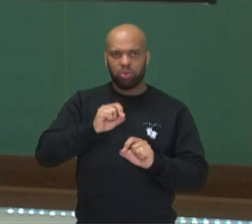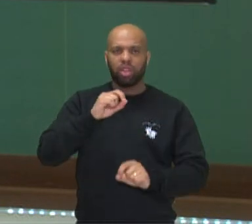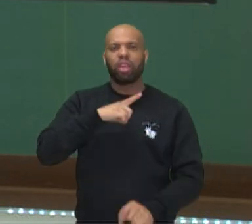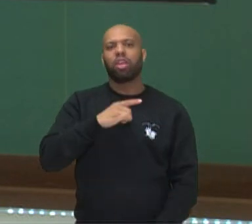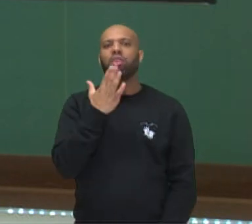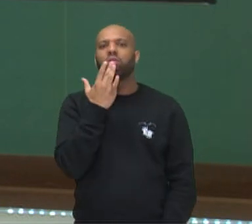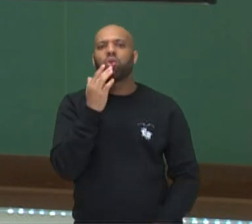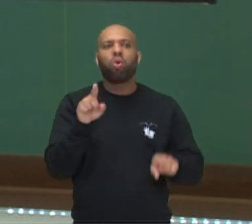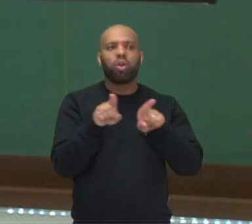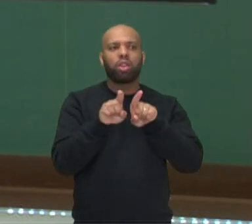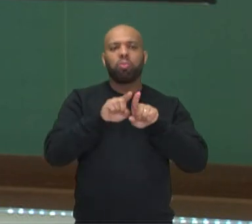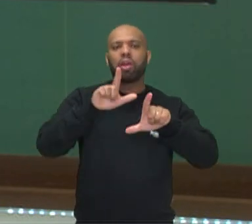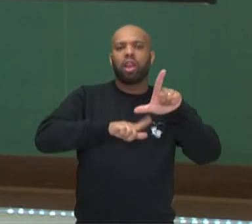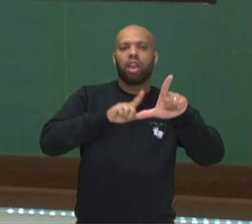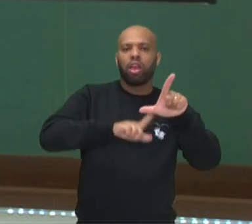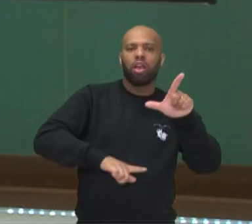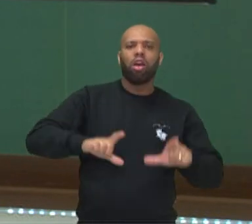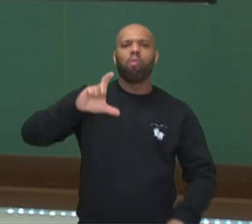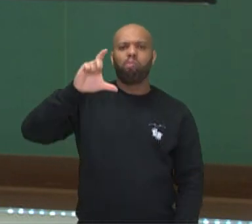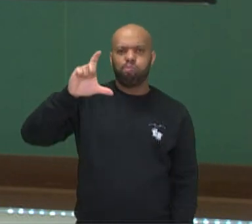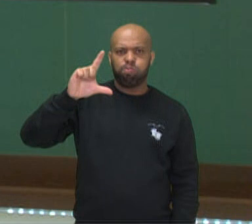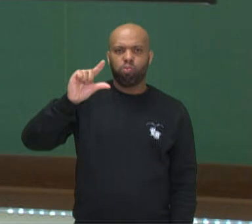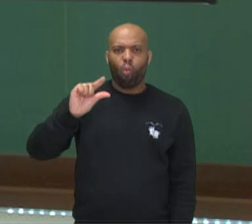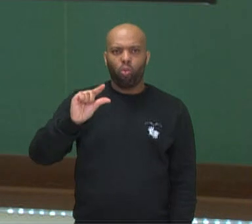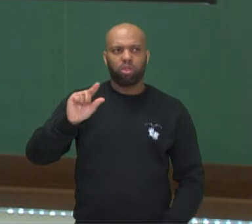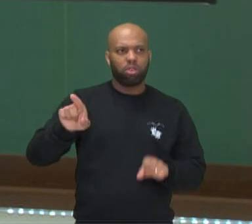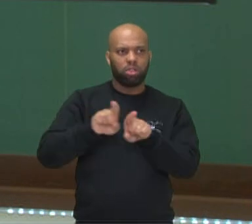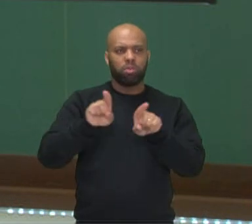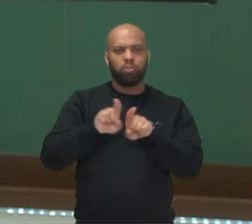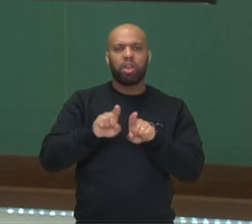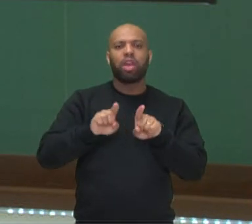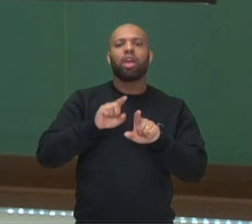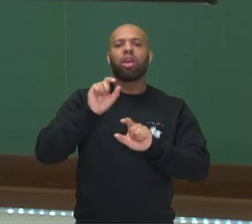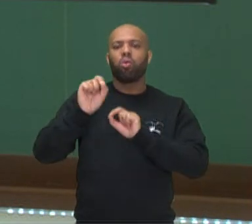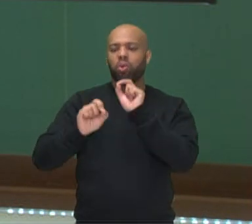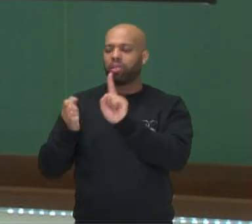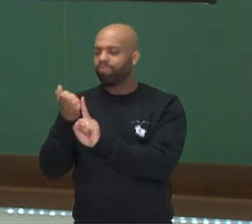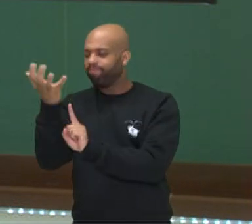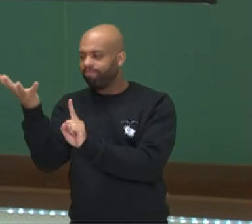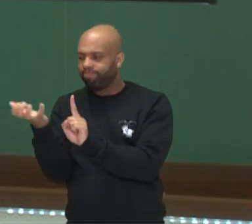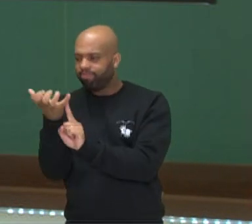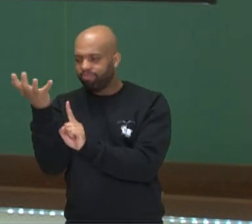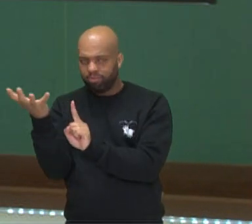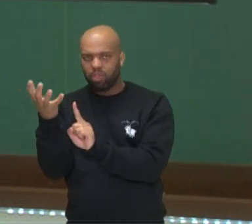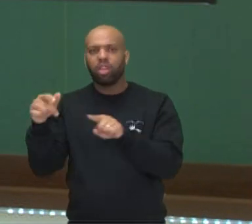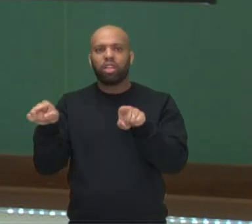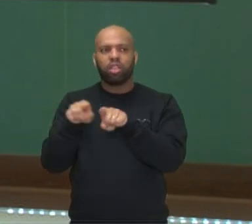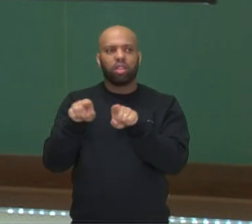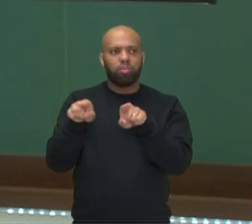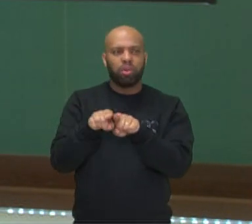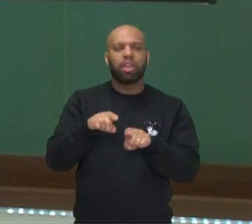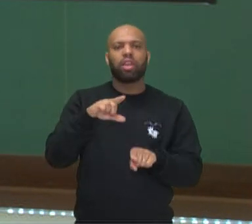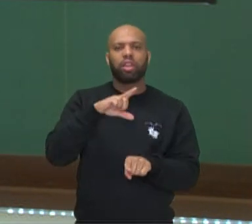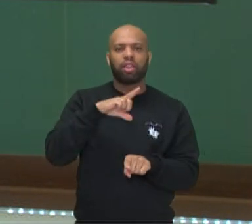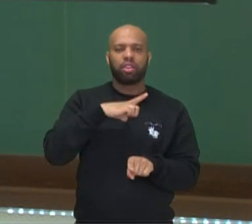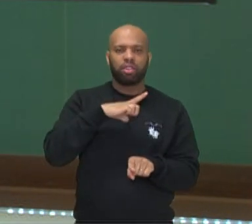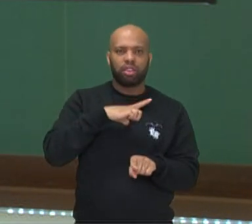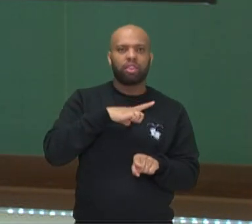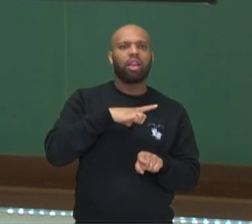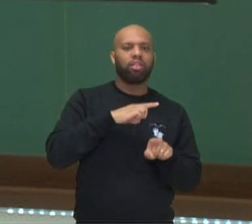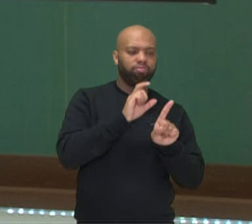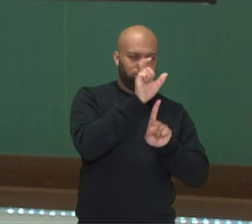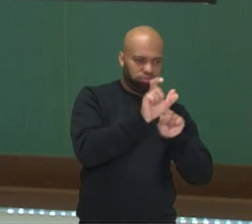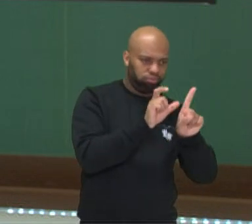cores, o tamanho das letras que vão constituir a linguagem verbal e as imagens, os desenhos, as